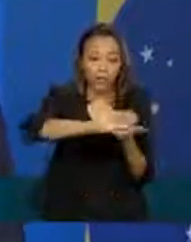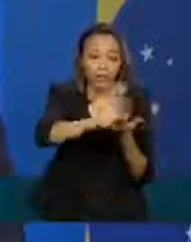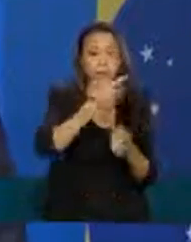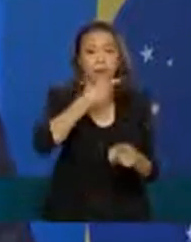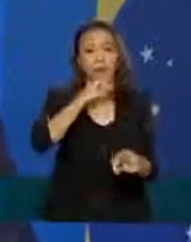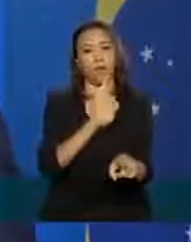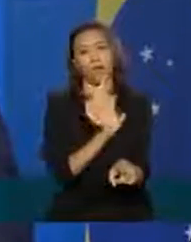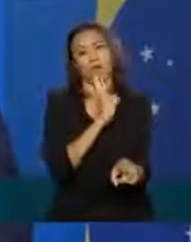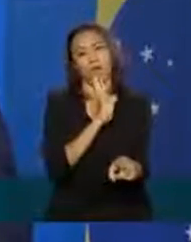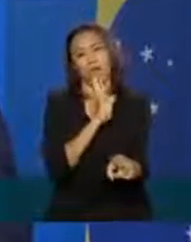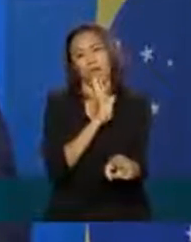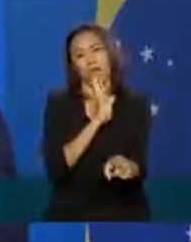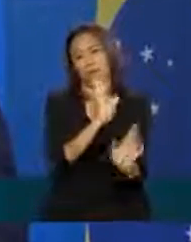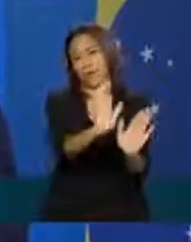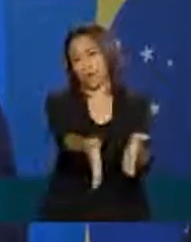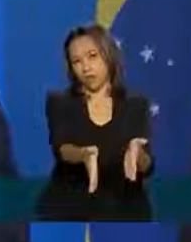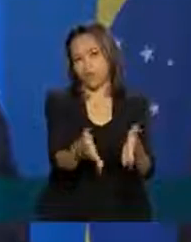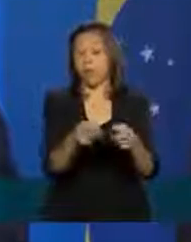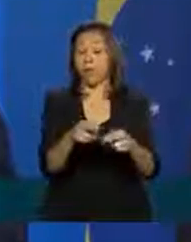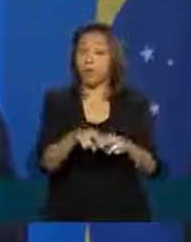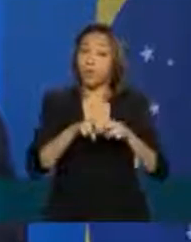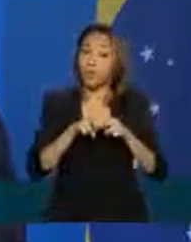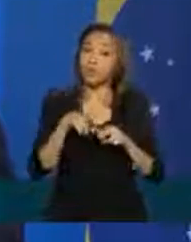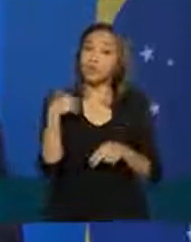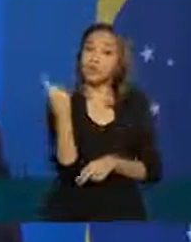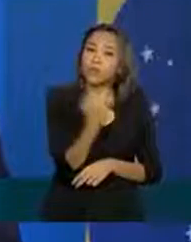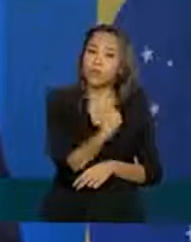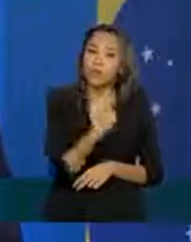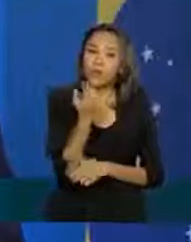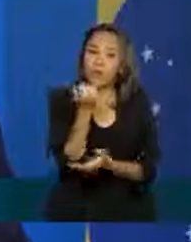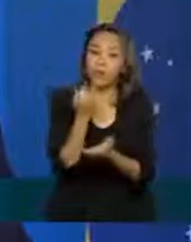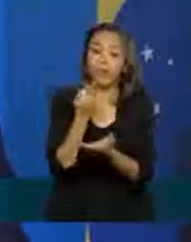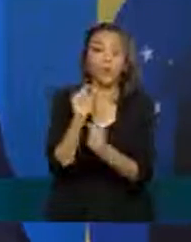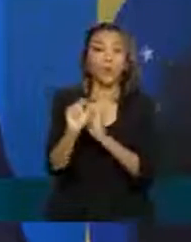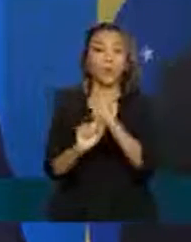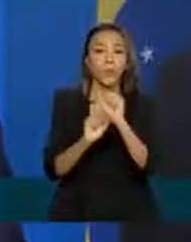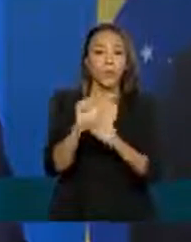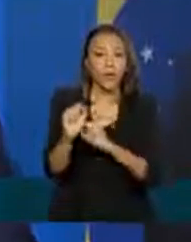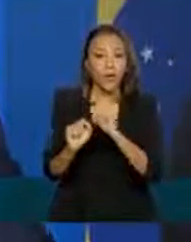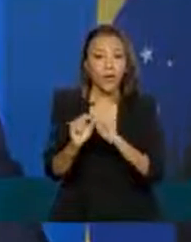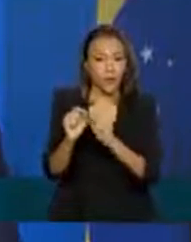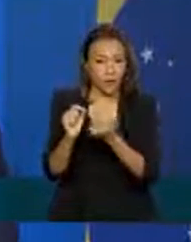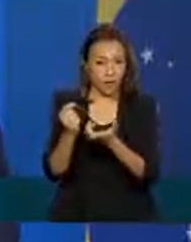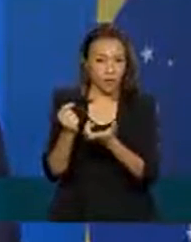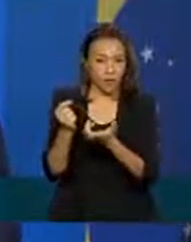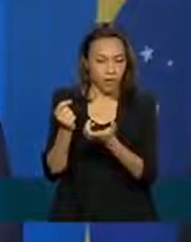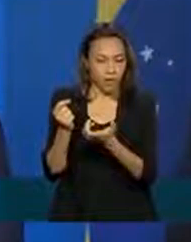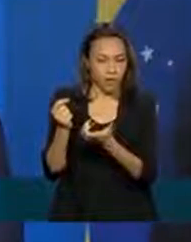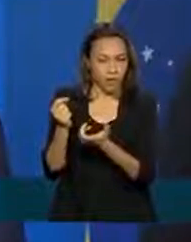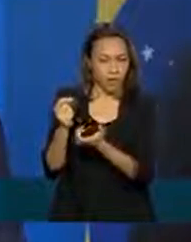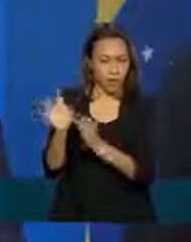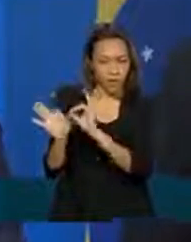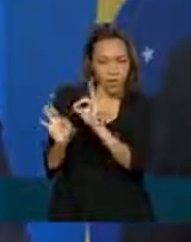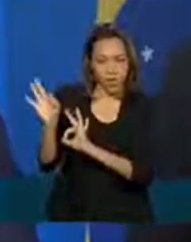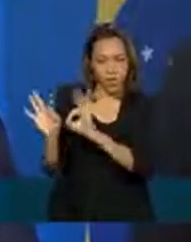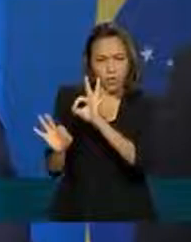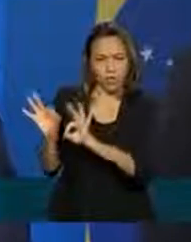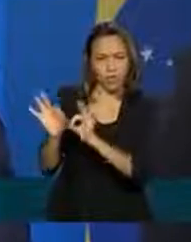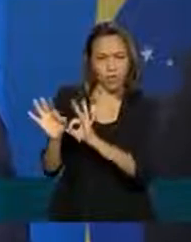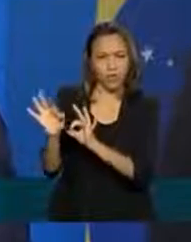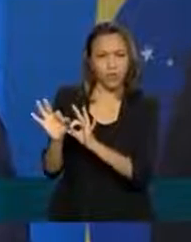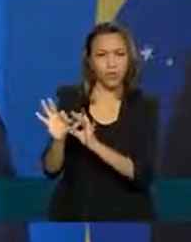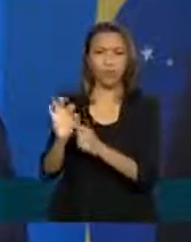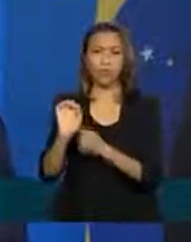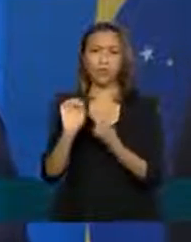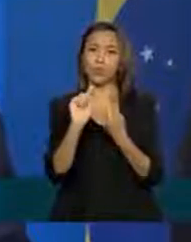como o crédito é pulverizado por isso é que nós estamos comprando FIDICs na verdade montando um FIDIC dois